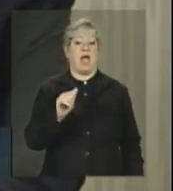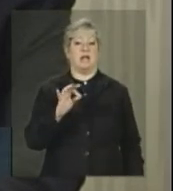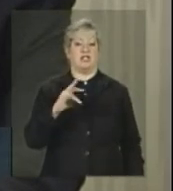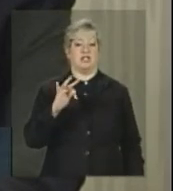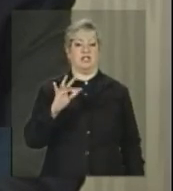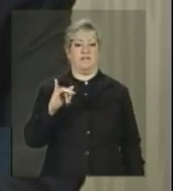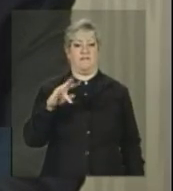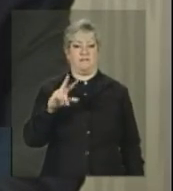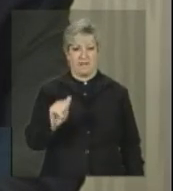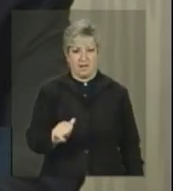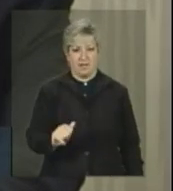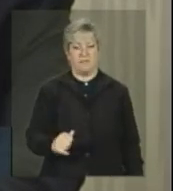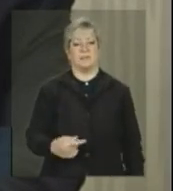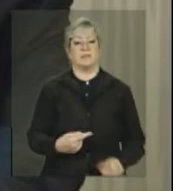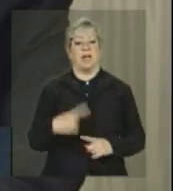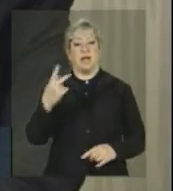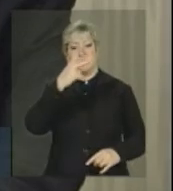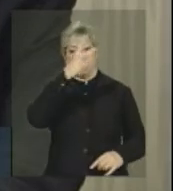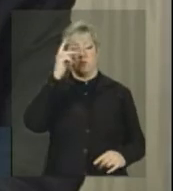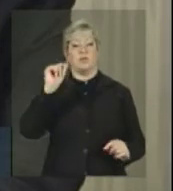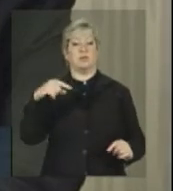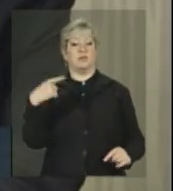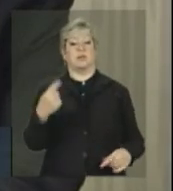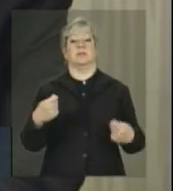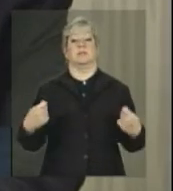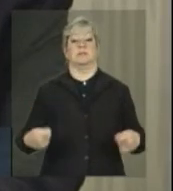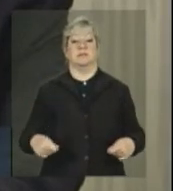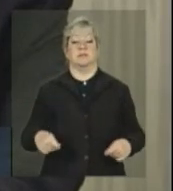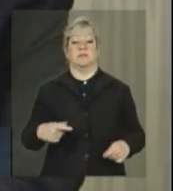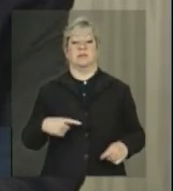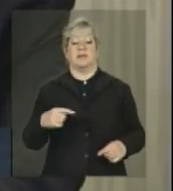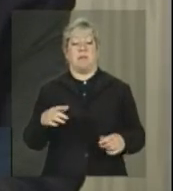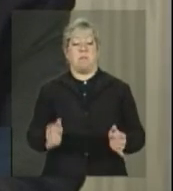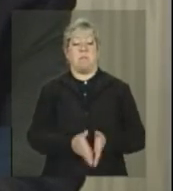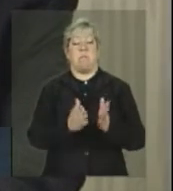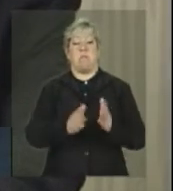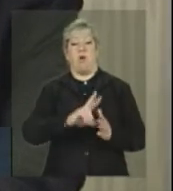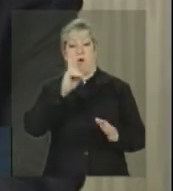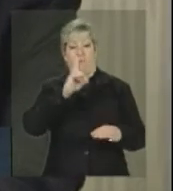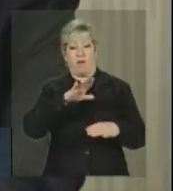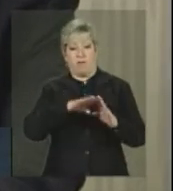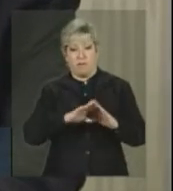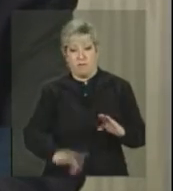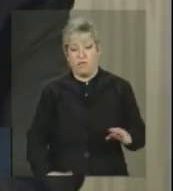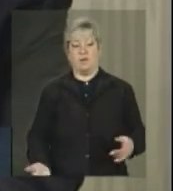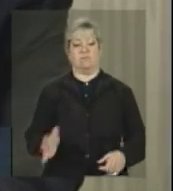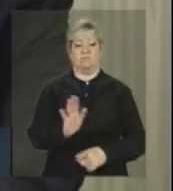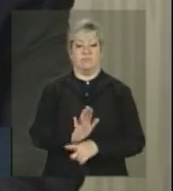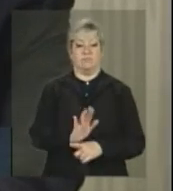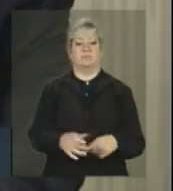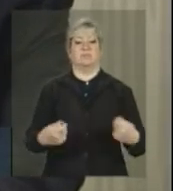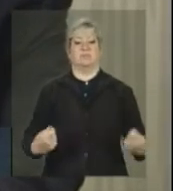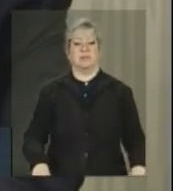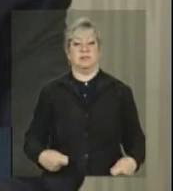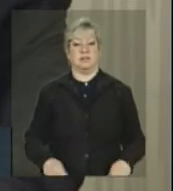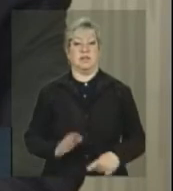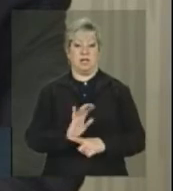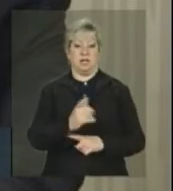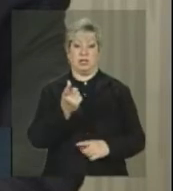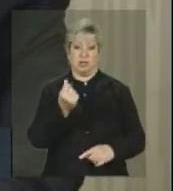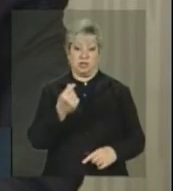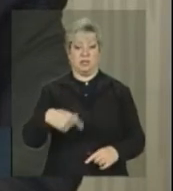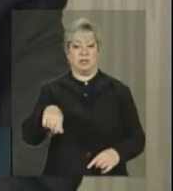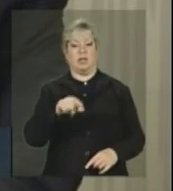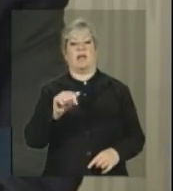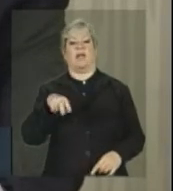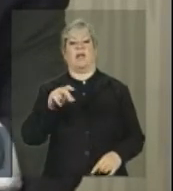fazerem a busca ativa das pessoas que estão abaixo da linha de pobreza no seu território. Então, é estímulo financeiro para quem faz